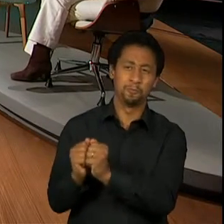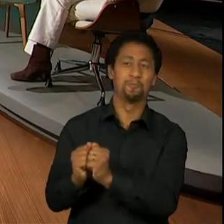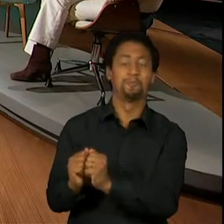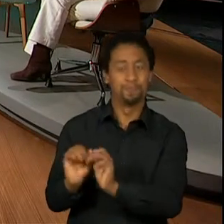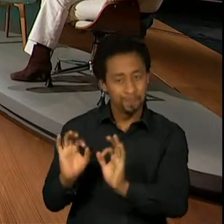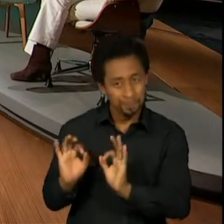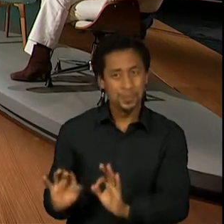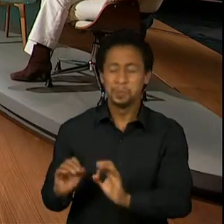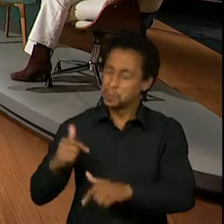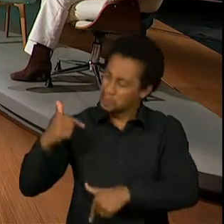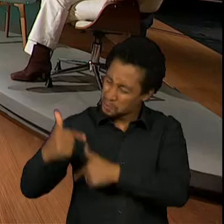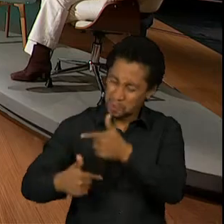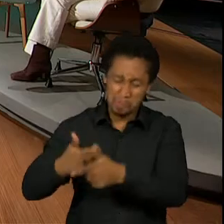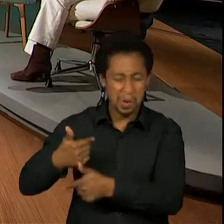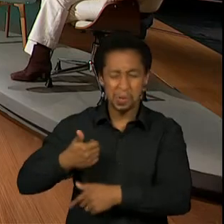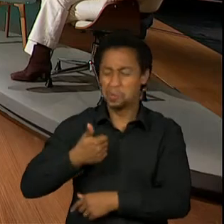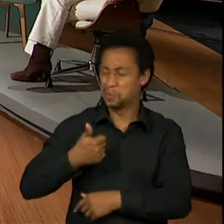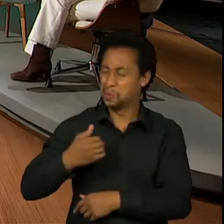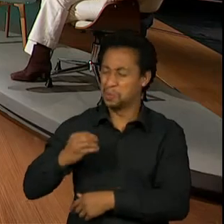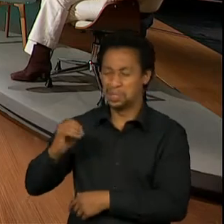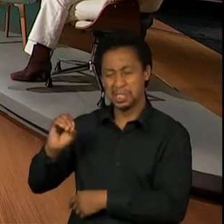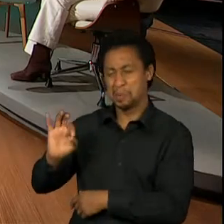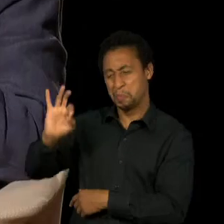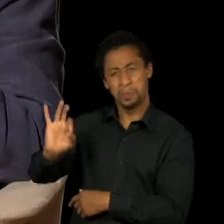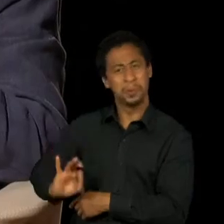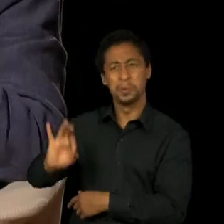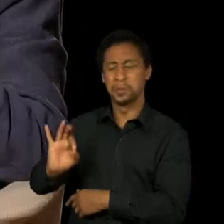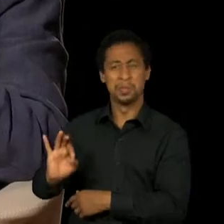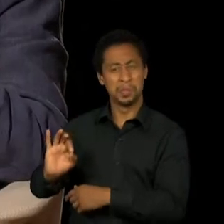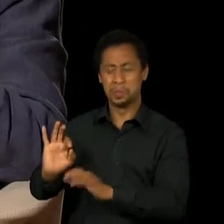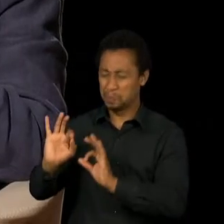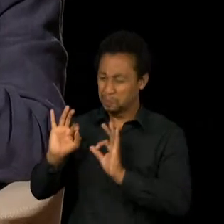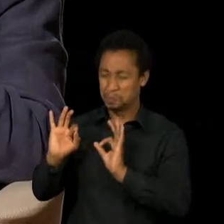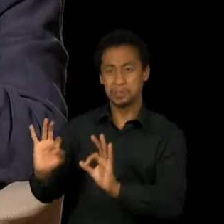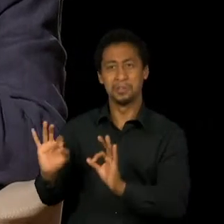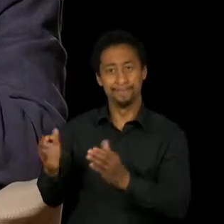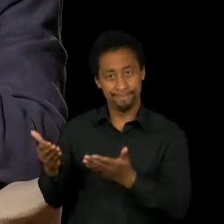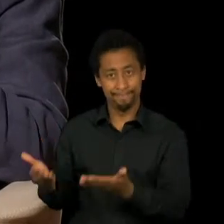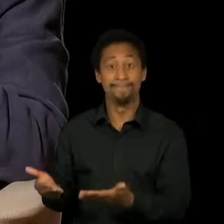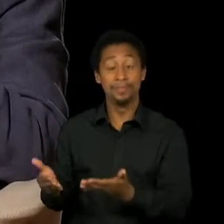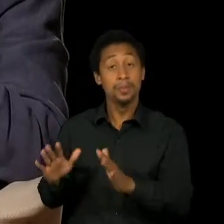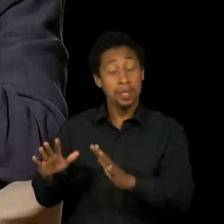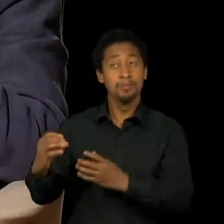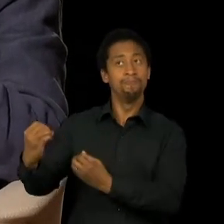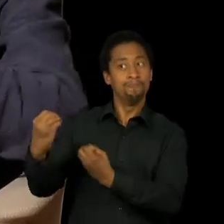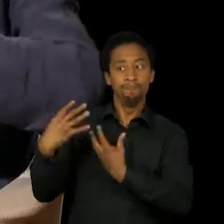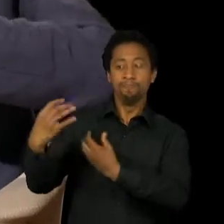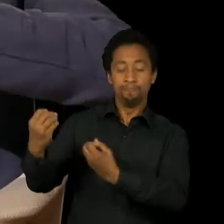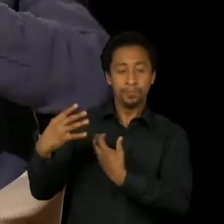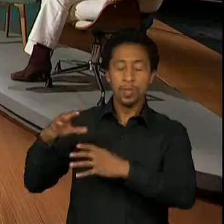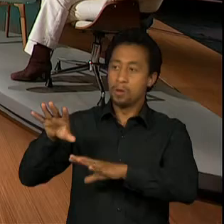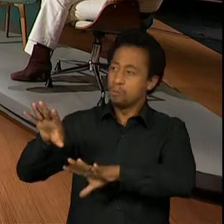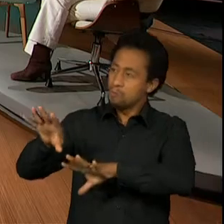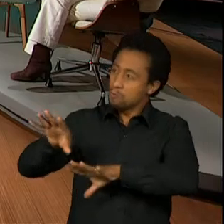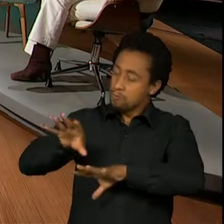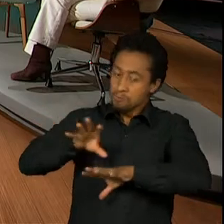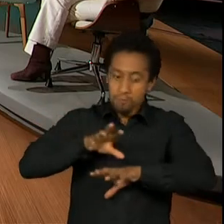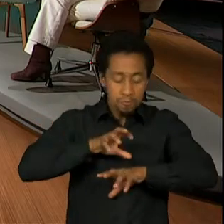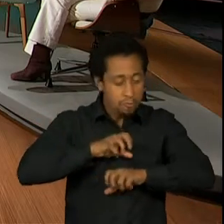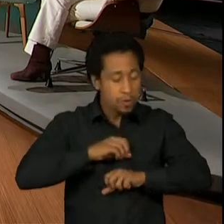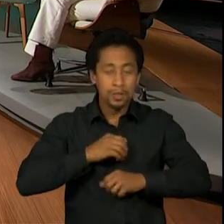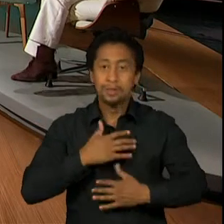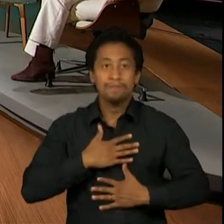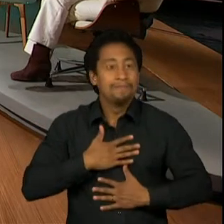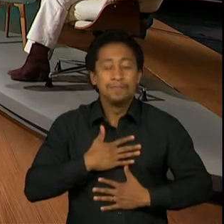100%. Então, acho que isso, sim. Isso você tem razão. Eu acho que isso passou para mim. Estava todo mundo com o olho brilhando.